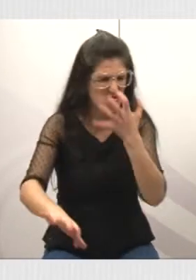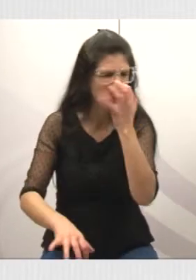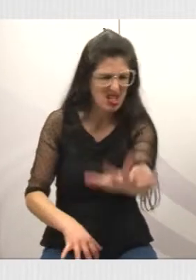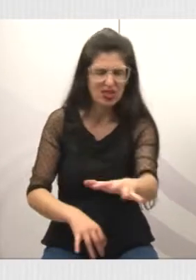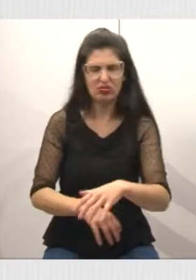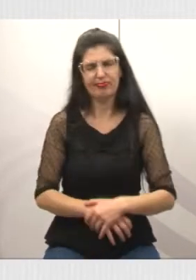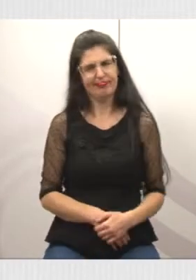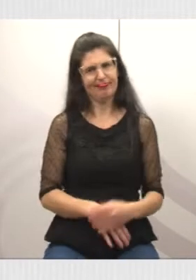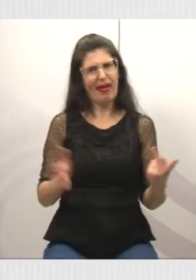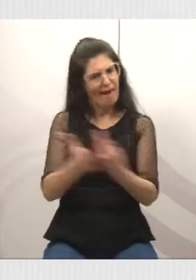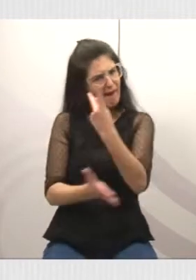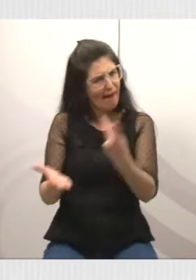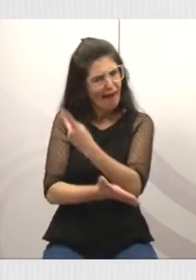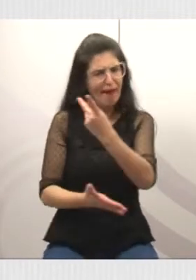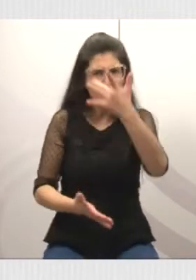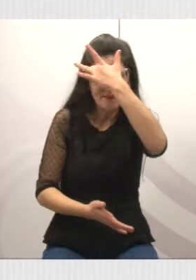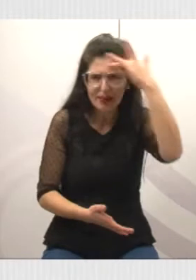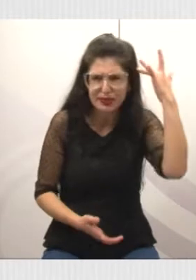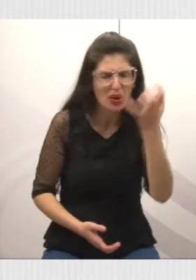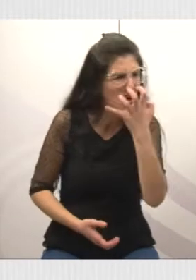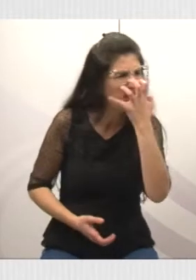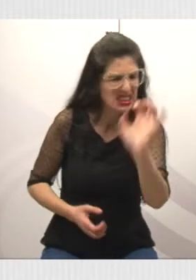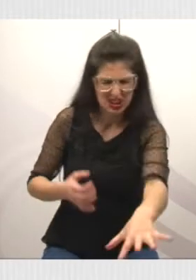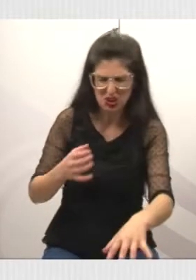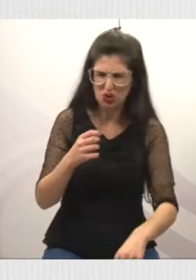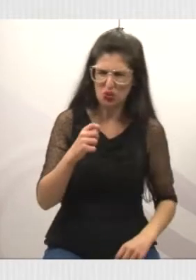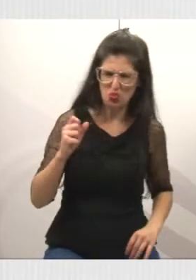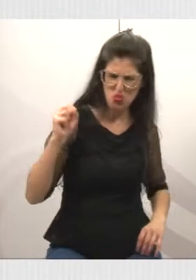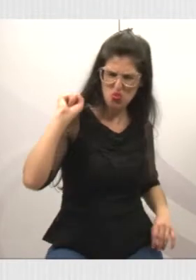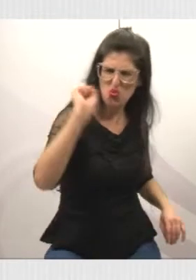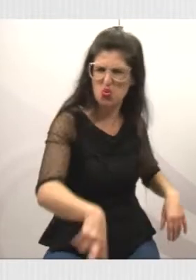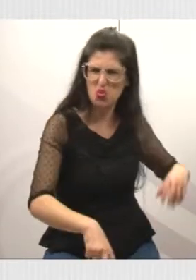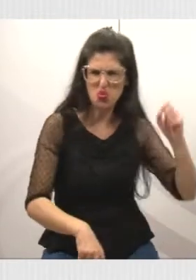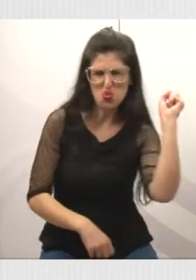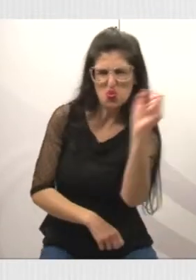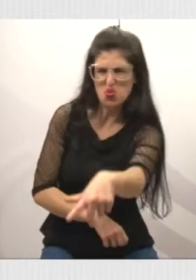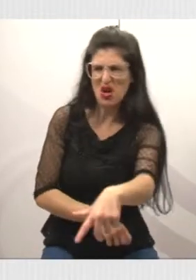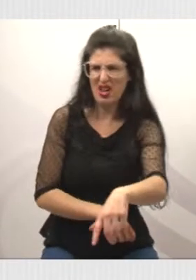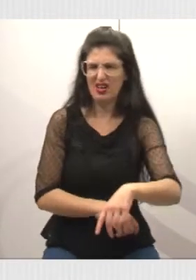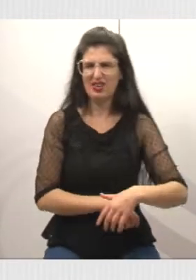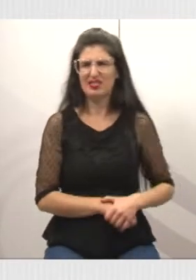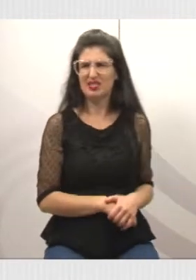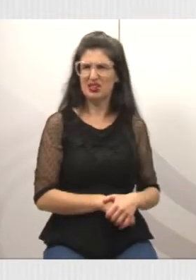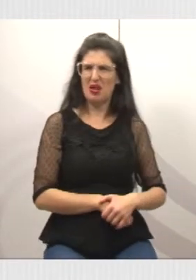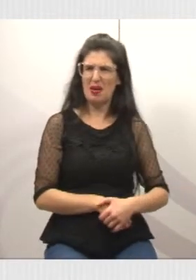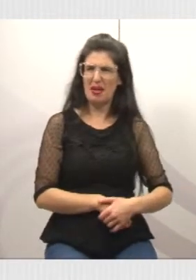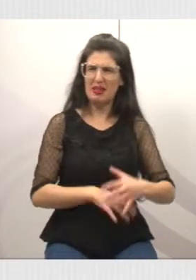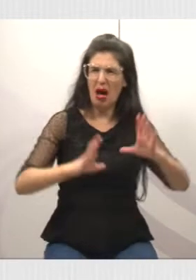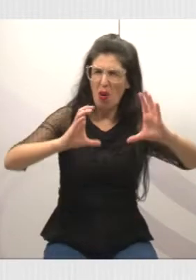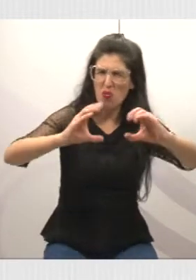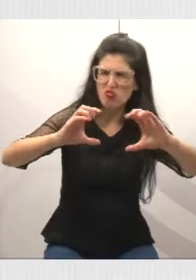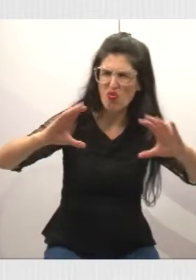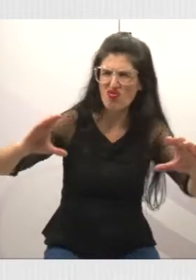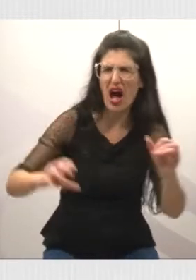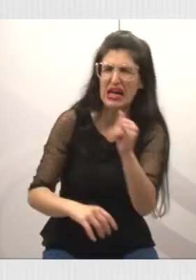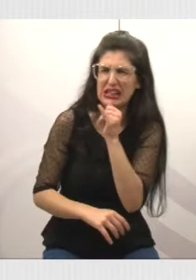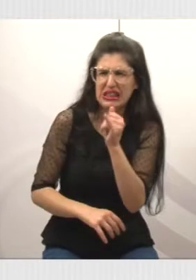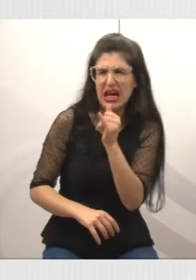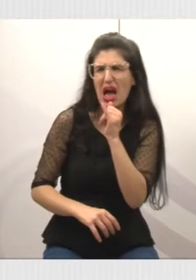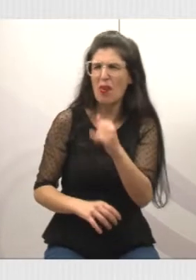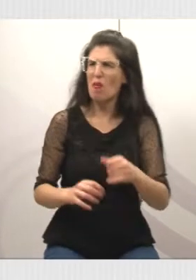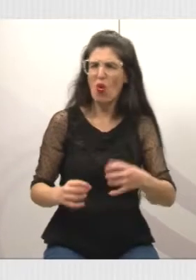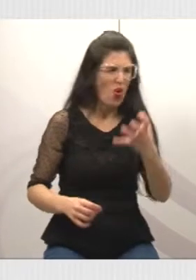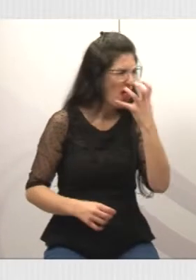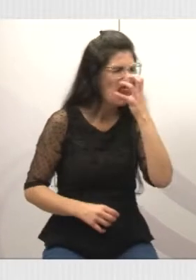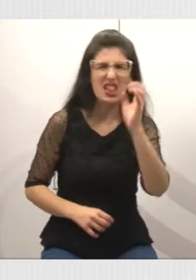volta e meia as pessoas depositam ali o lixo, deposita resto de móveis. Então não está